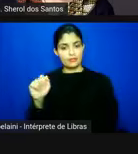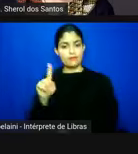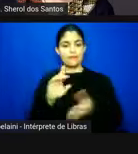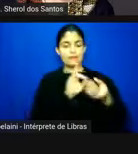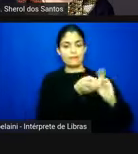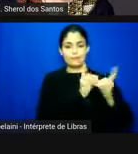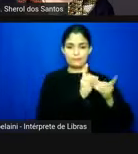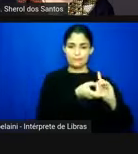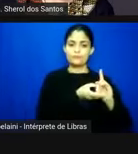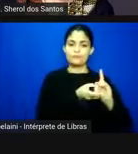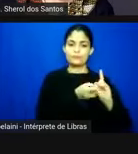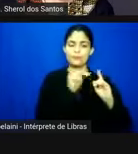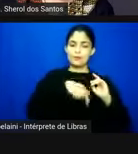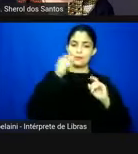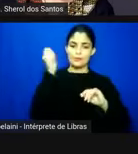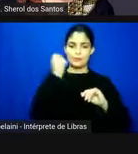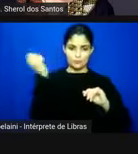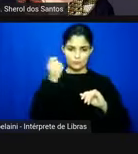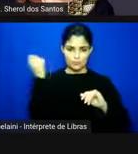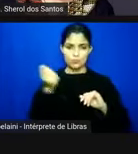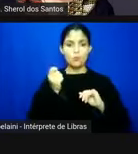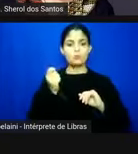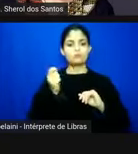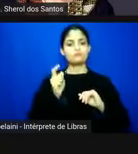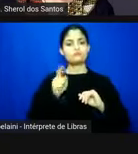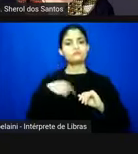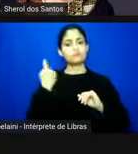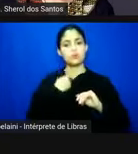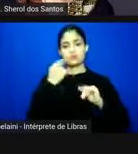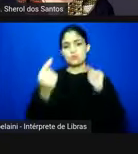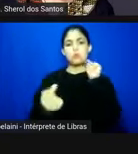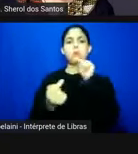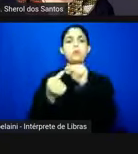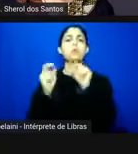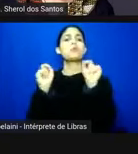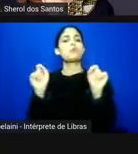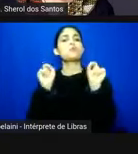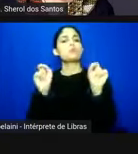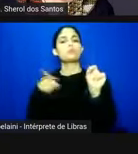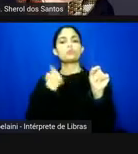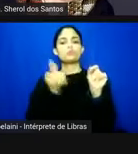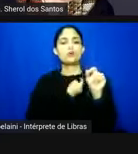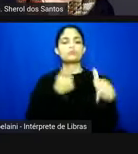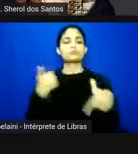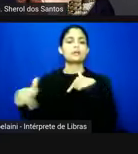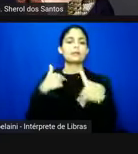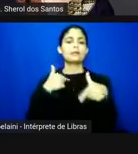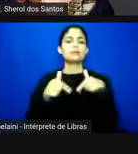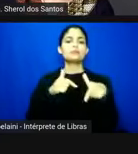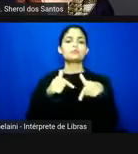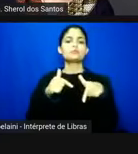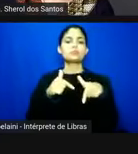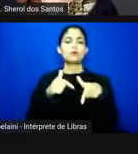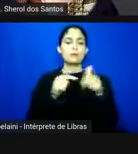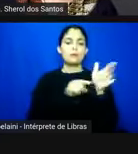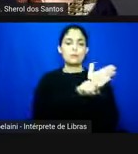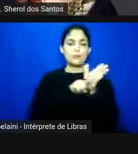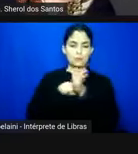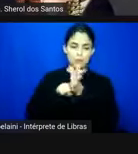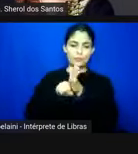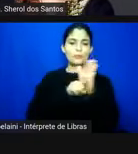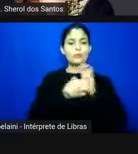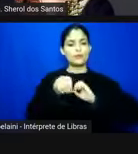-Abolição do Rio Grande do Sul. E entre nossos principais objetivos, a gente trabalha com o tripé da pesquisa, do ensino e da